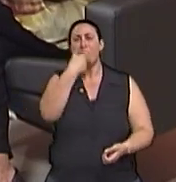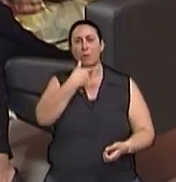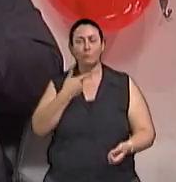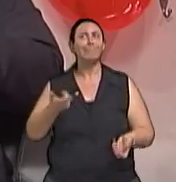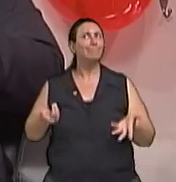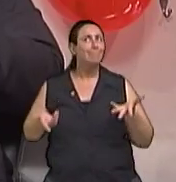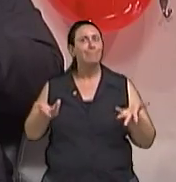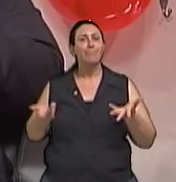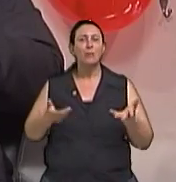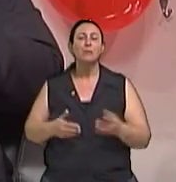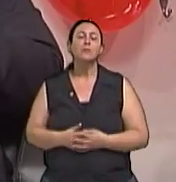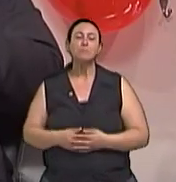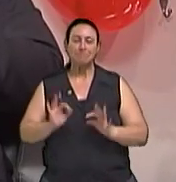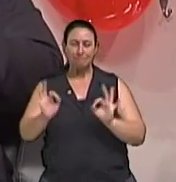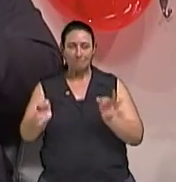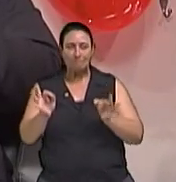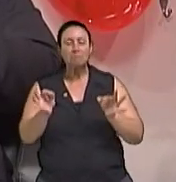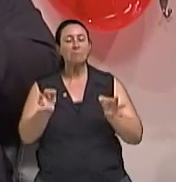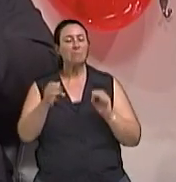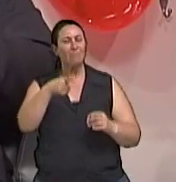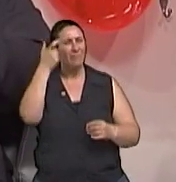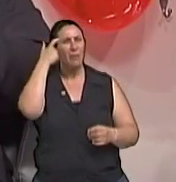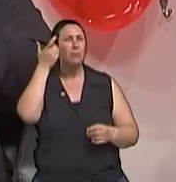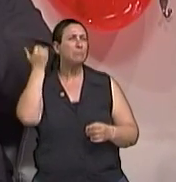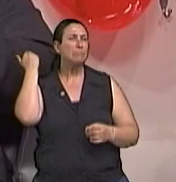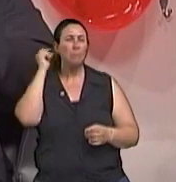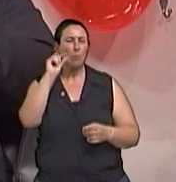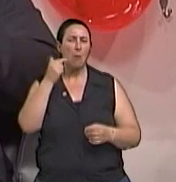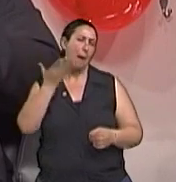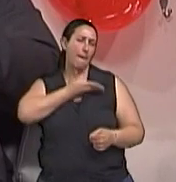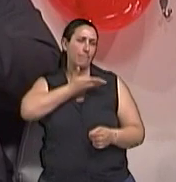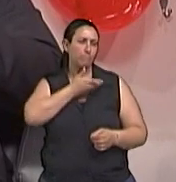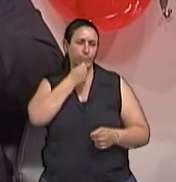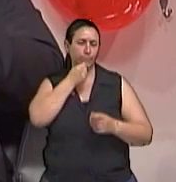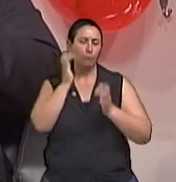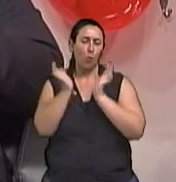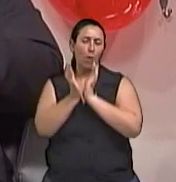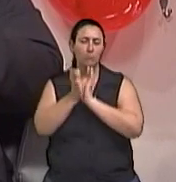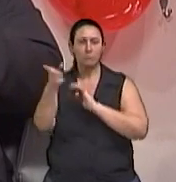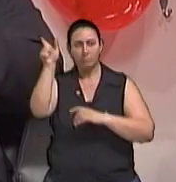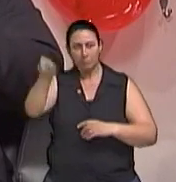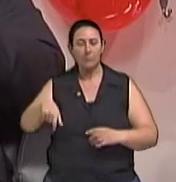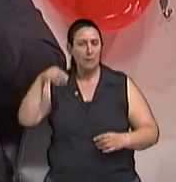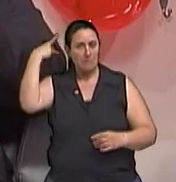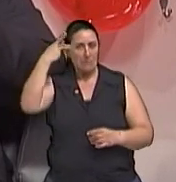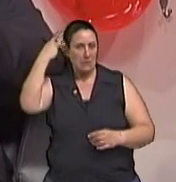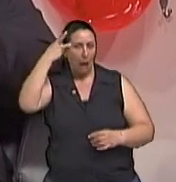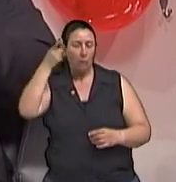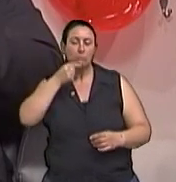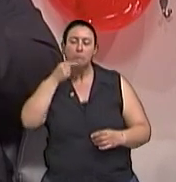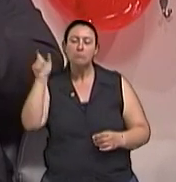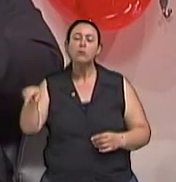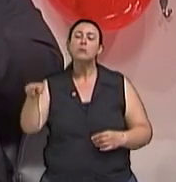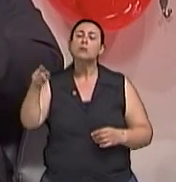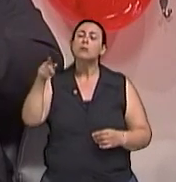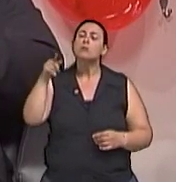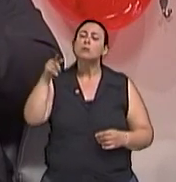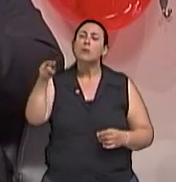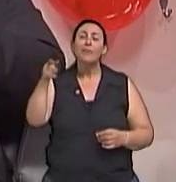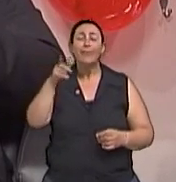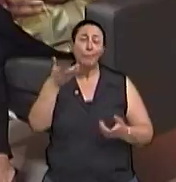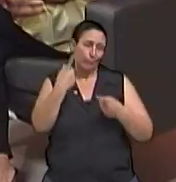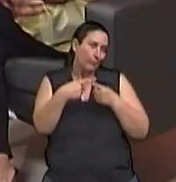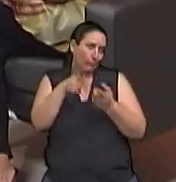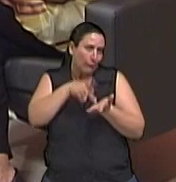doutor. Isso. Um outro dia eu estava ouvindo um colega psiquiatra comentar que está virando até, entre aspas, uma